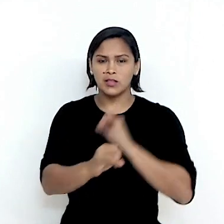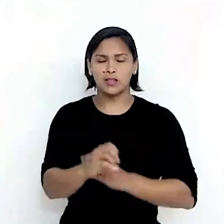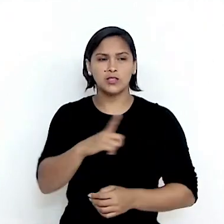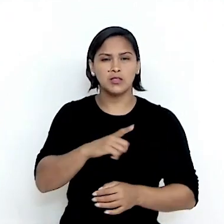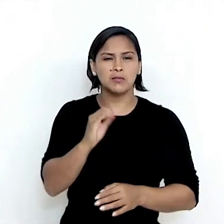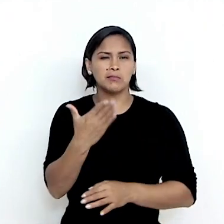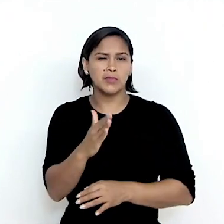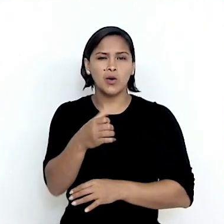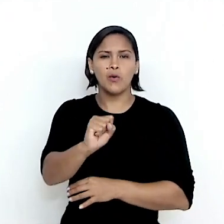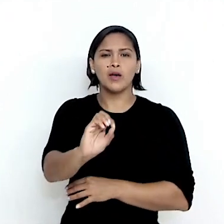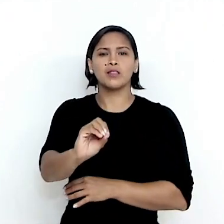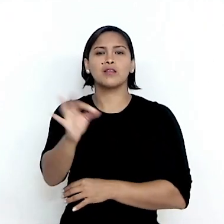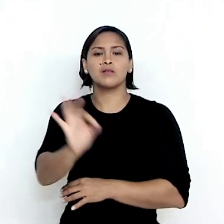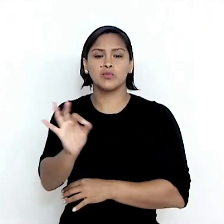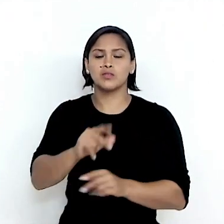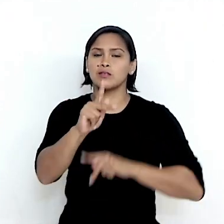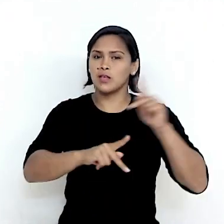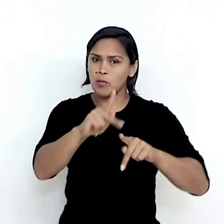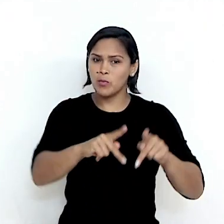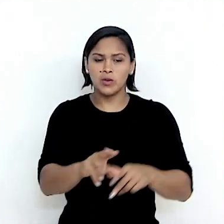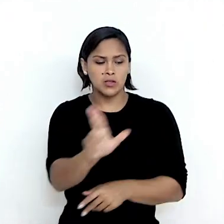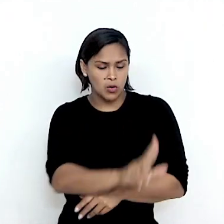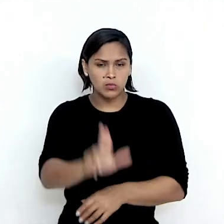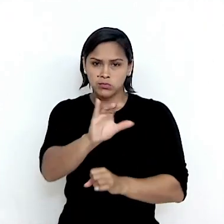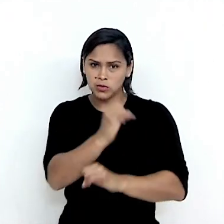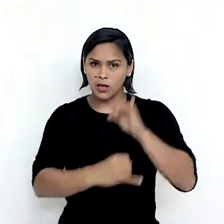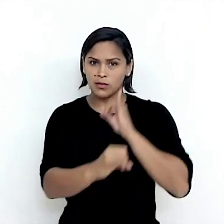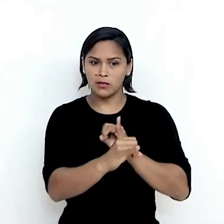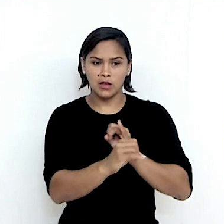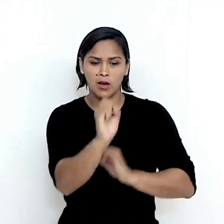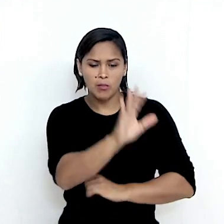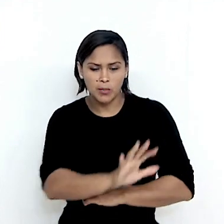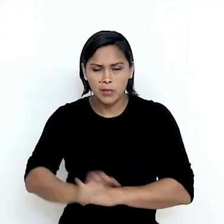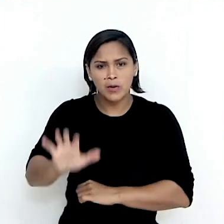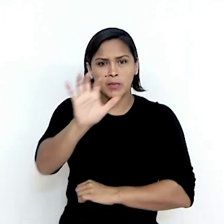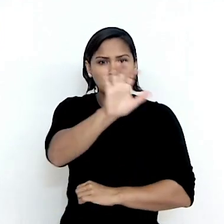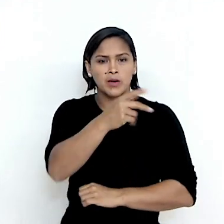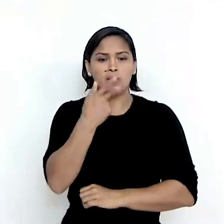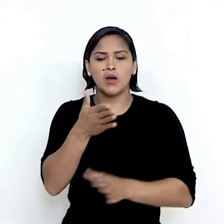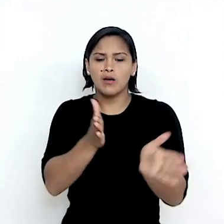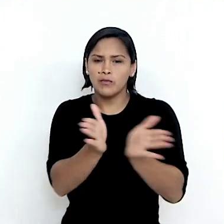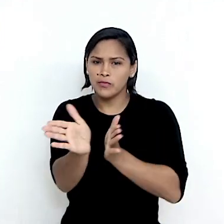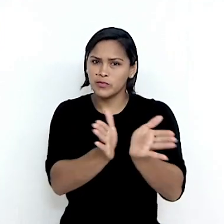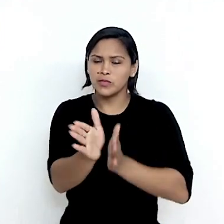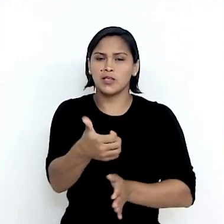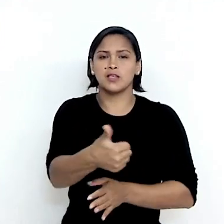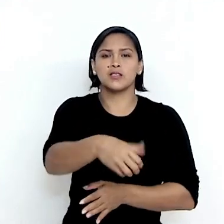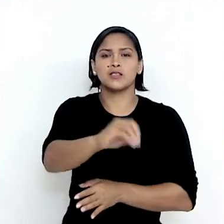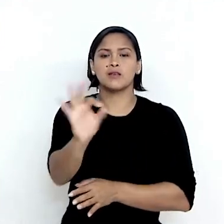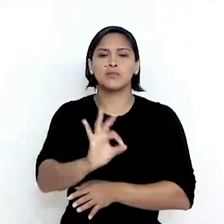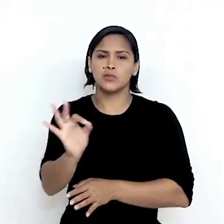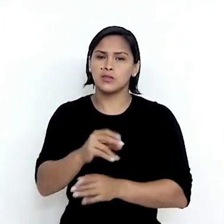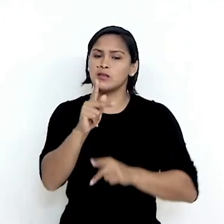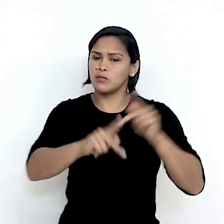seja, temos aí em torno de 80% da nossa população utilizando a internet, muito embora ela esteja acessível a quase 100%